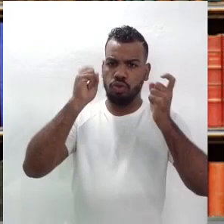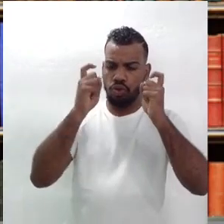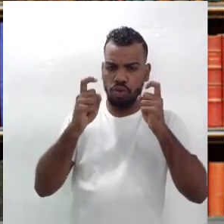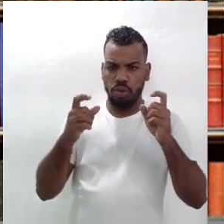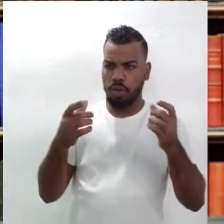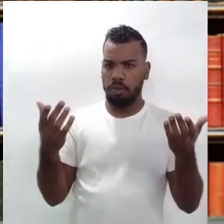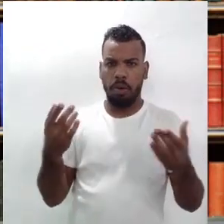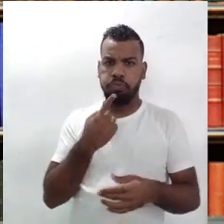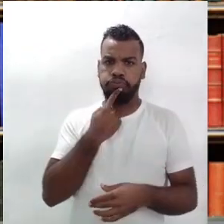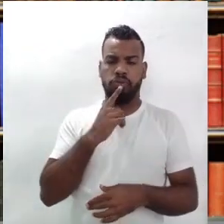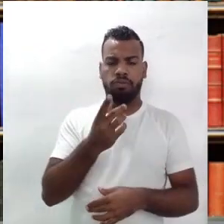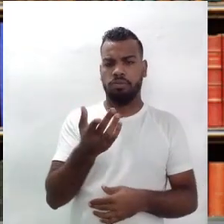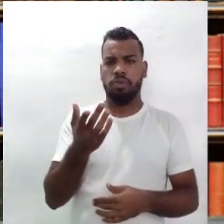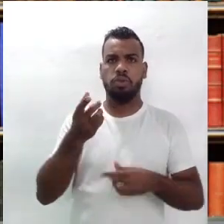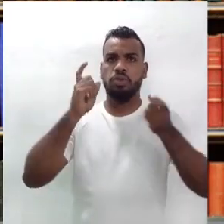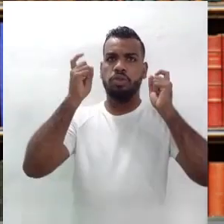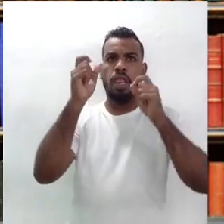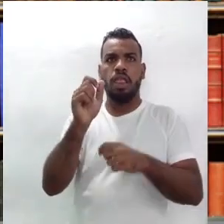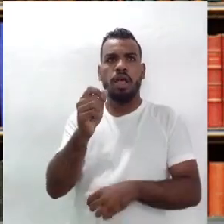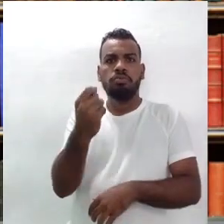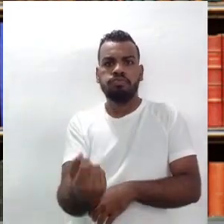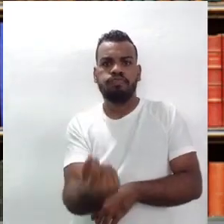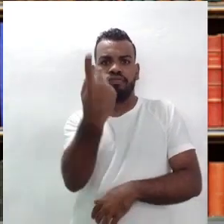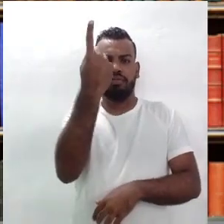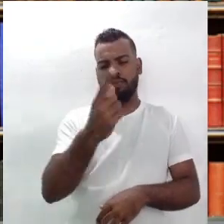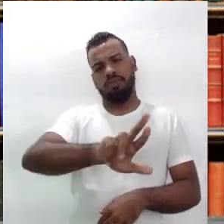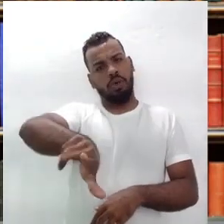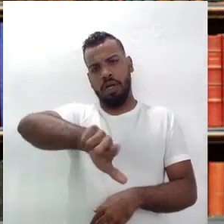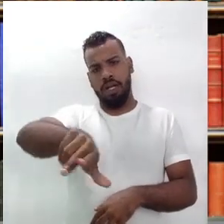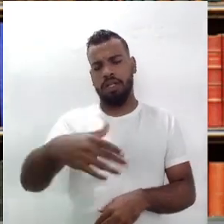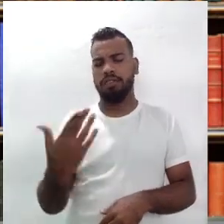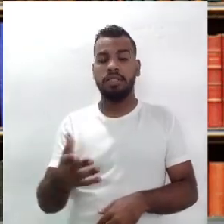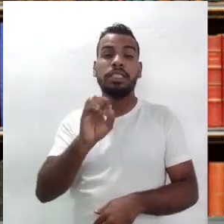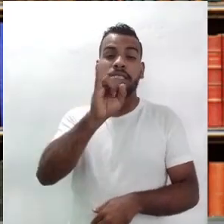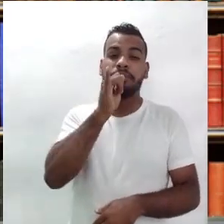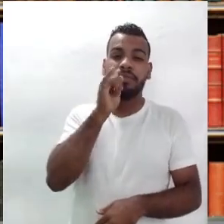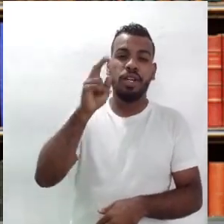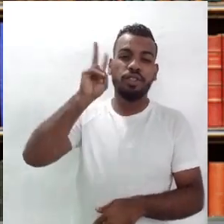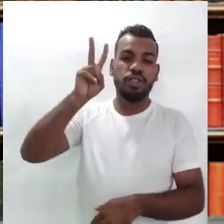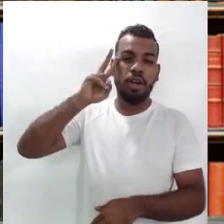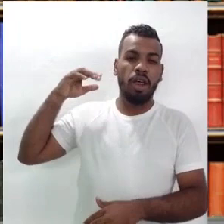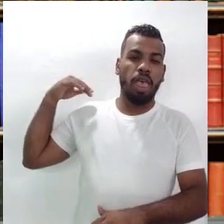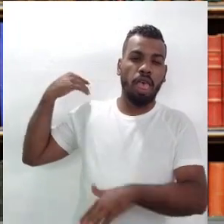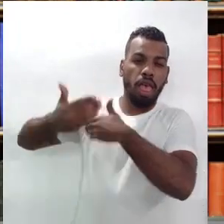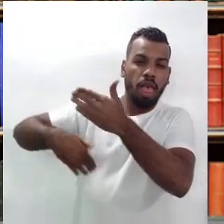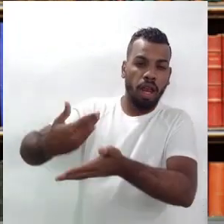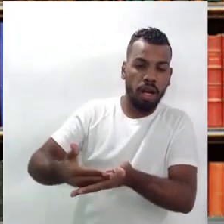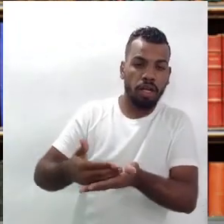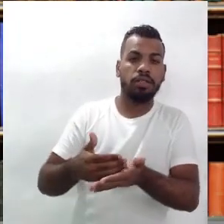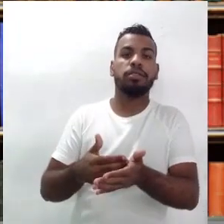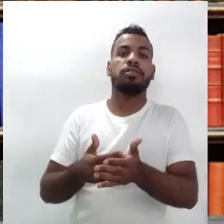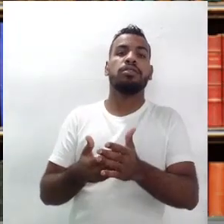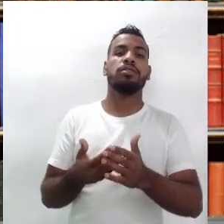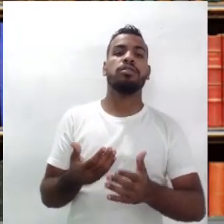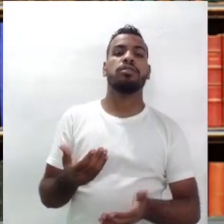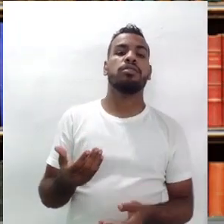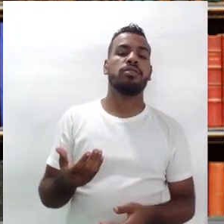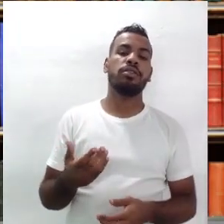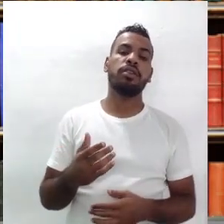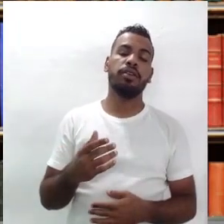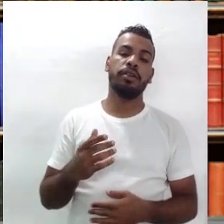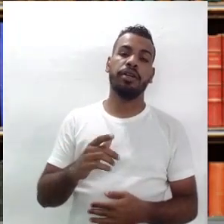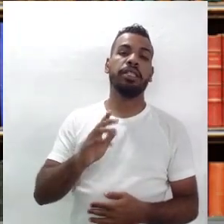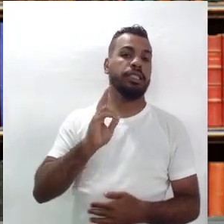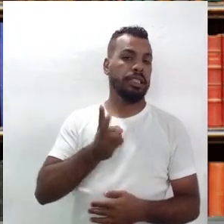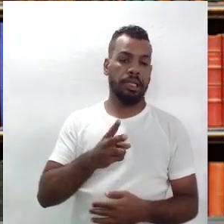inédita, né? Se a gente pegar ao longo da história da produção artística literária, havia